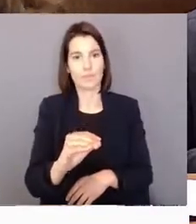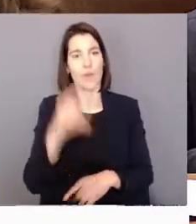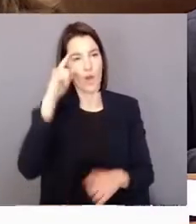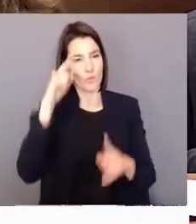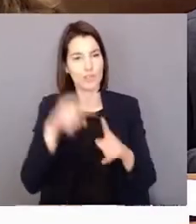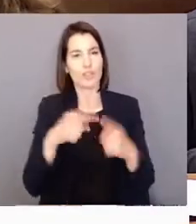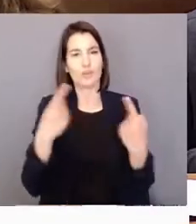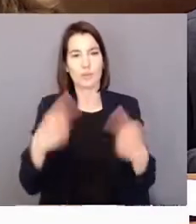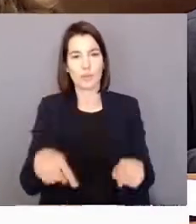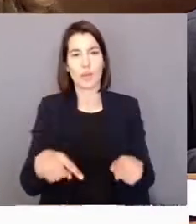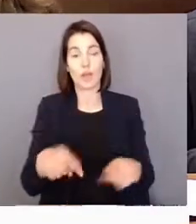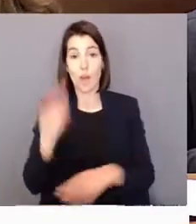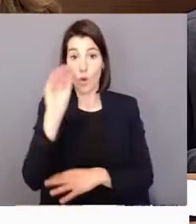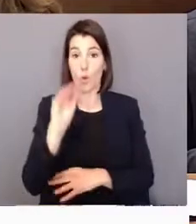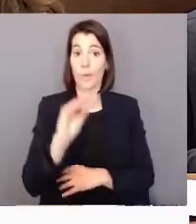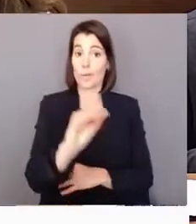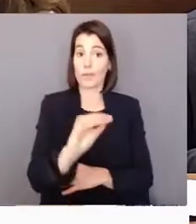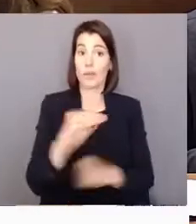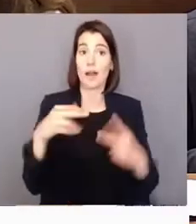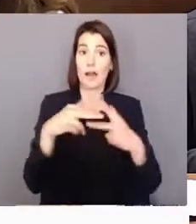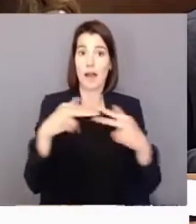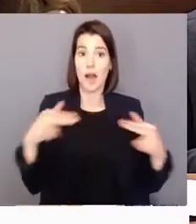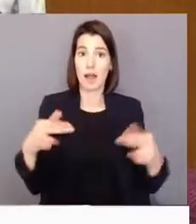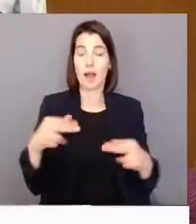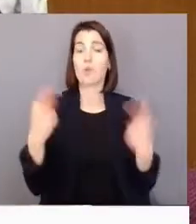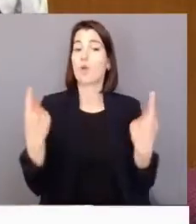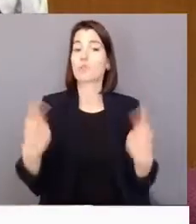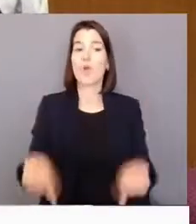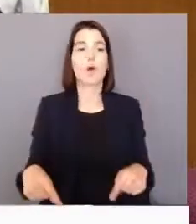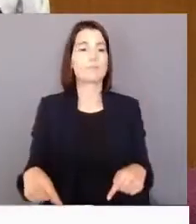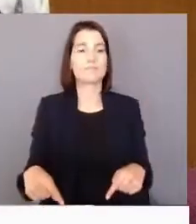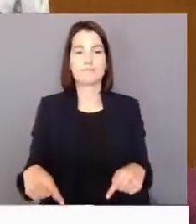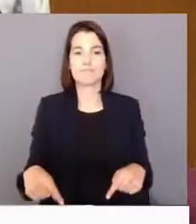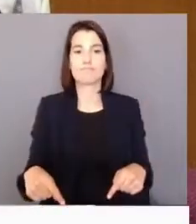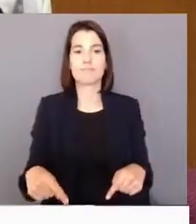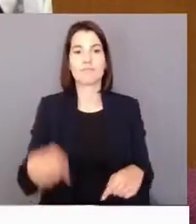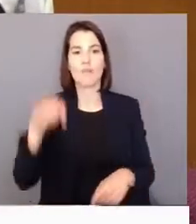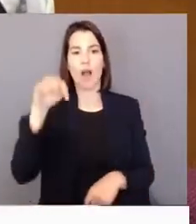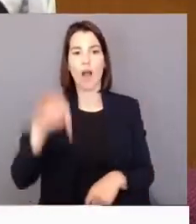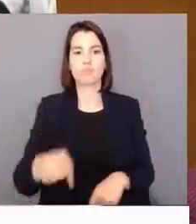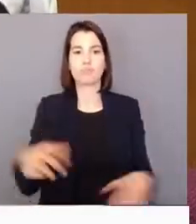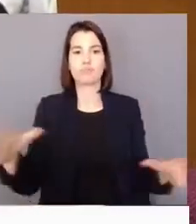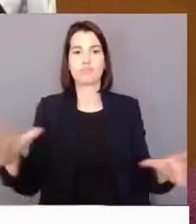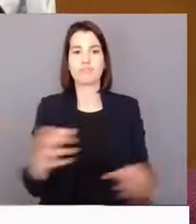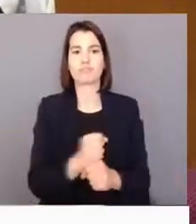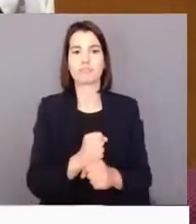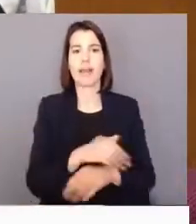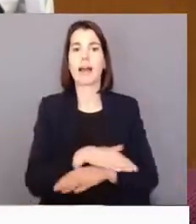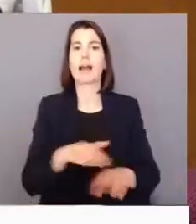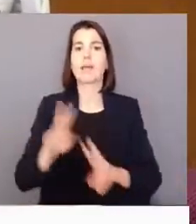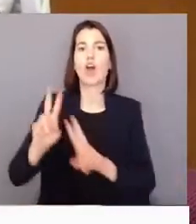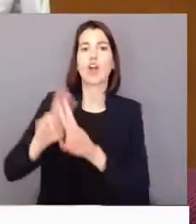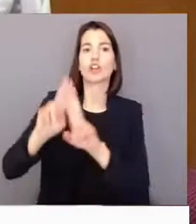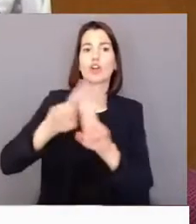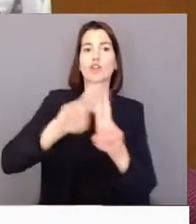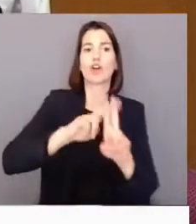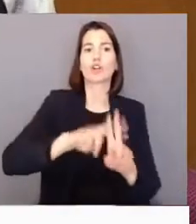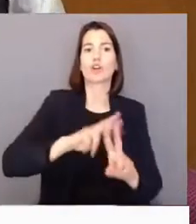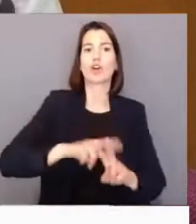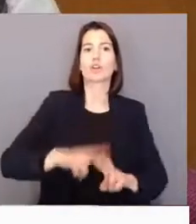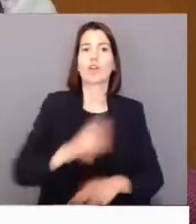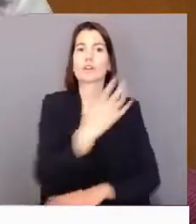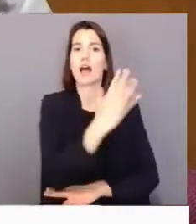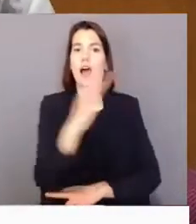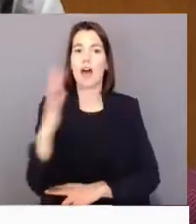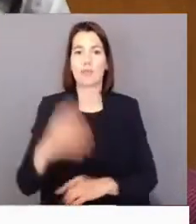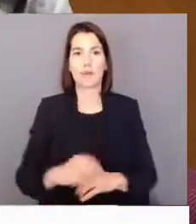recomendar à Câmara a irradiação imediata das podas de rodagem. É feio, muito feio.